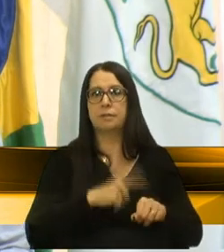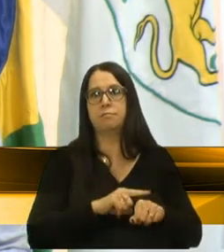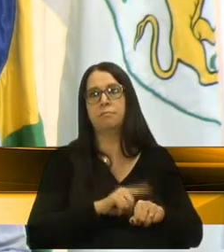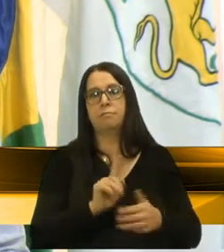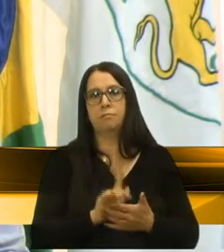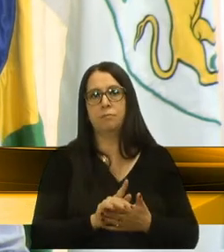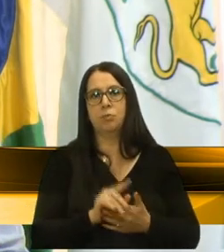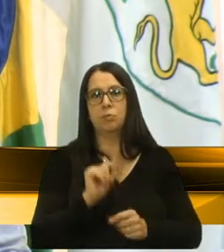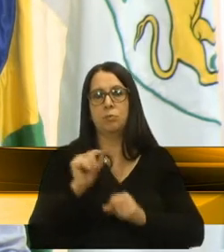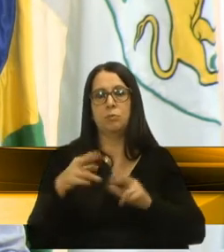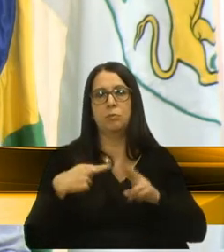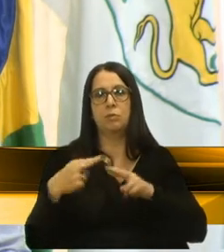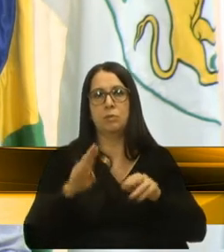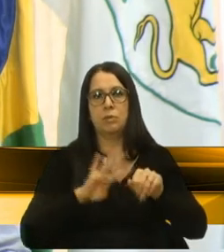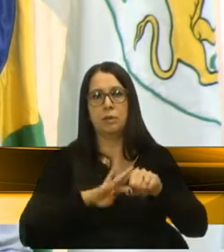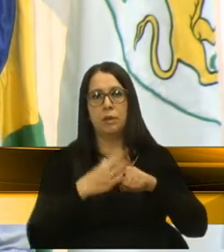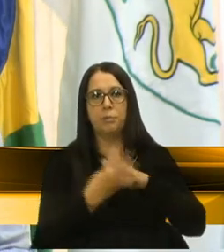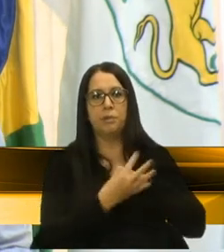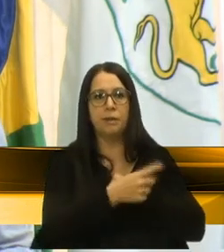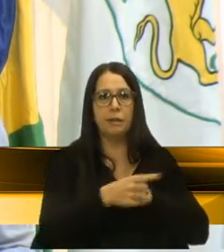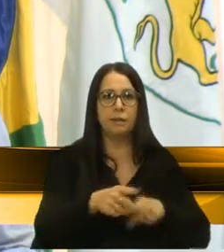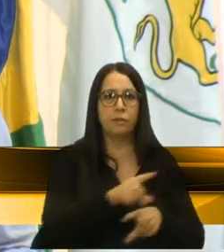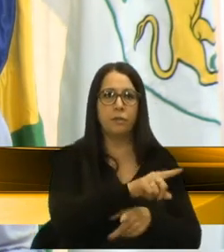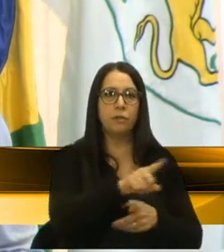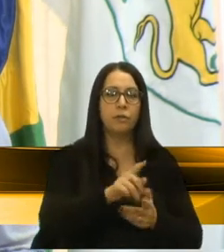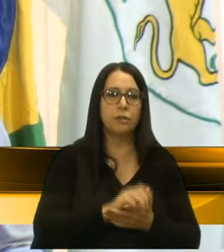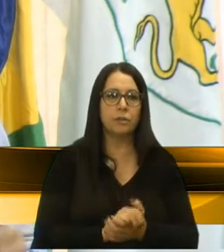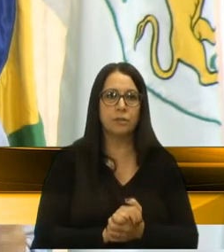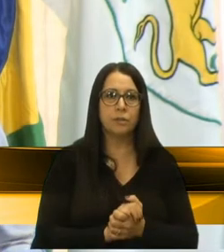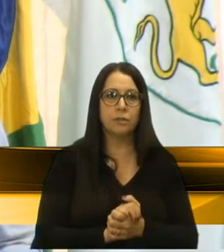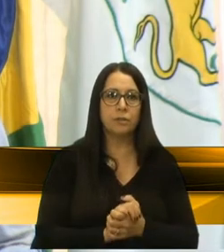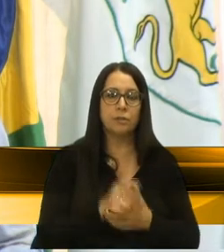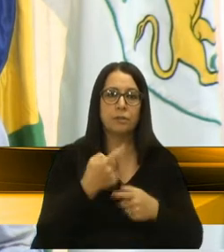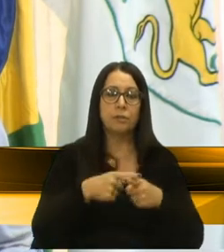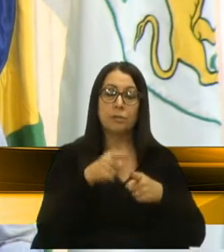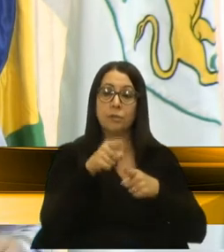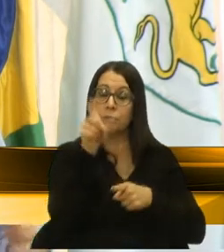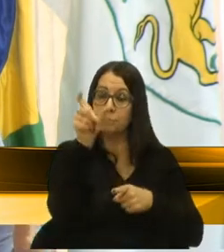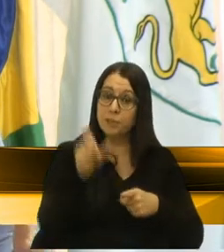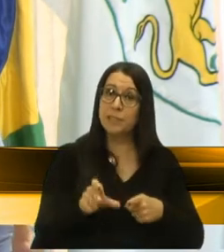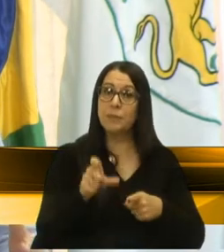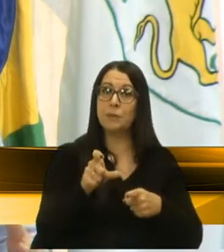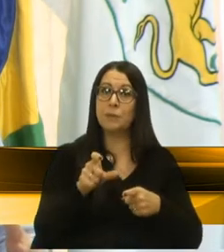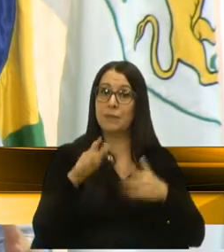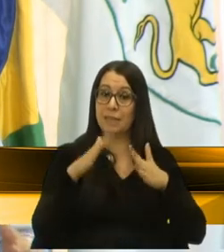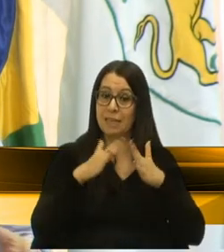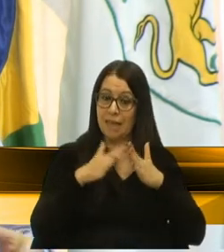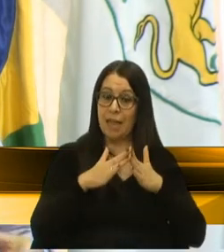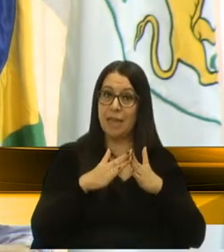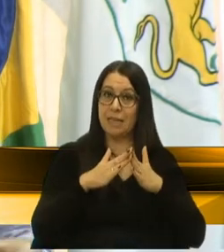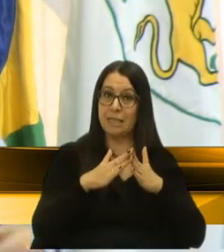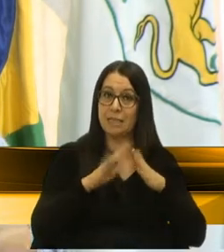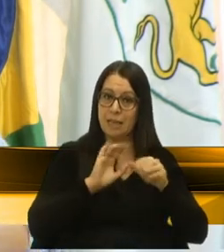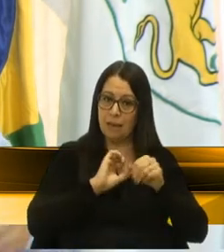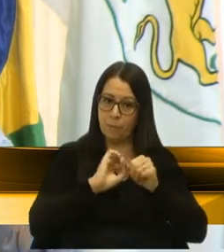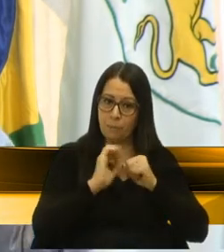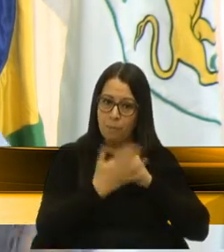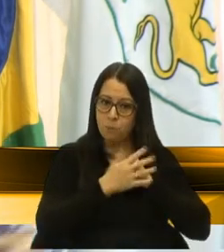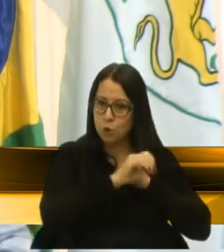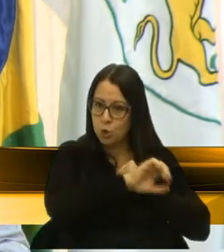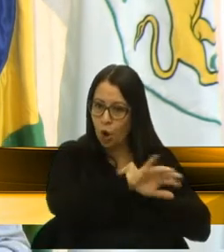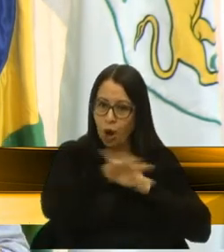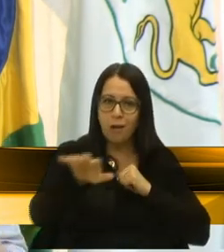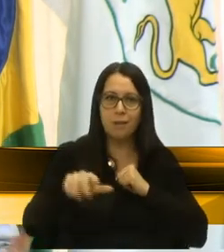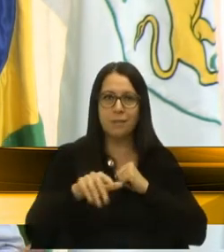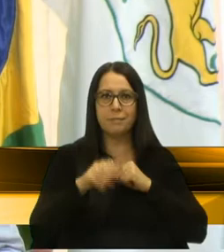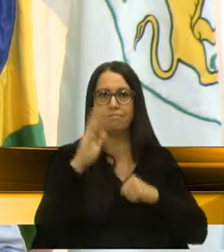com relação ao Covid em Caxias do Sul. Porque uma pessoa dessas casas infectadas, ela infecta todas as demais